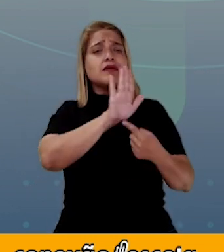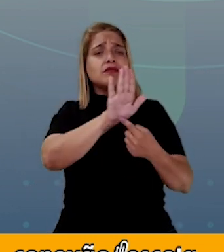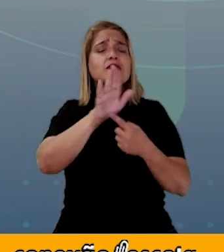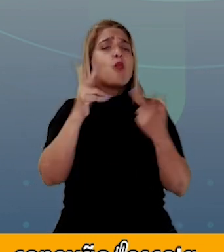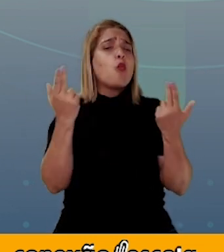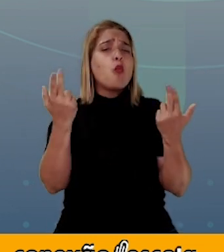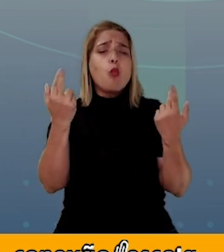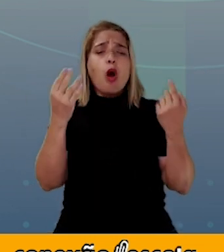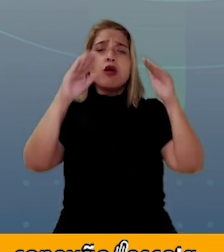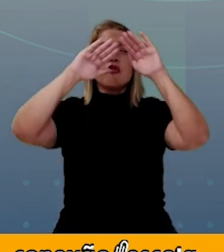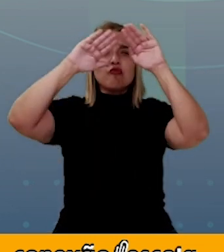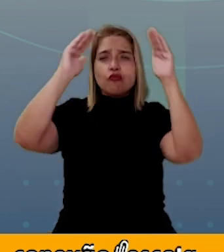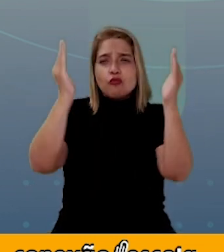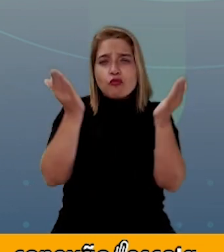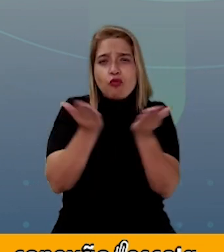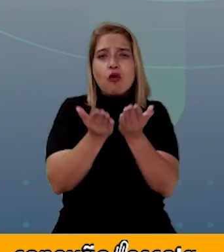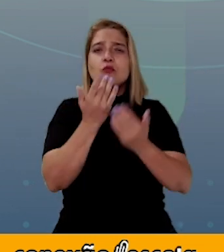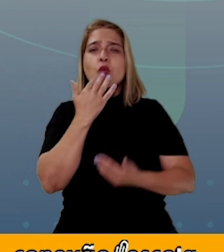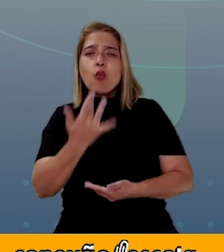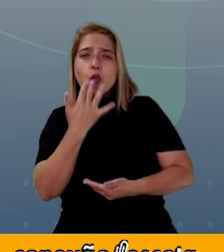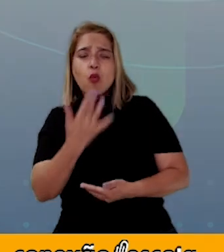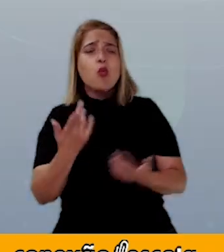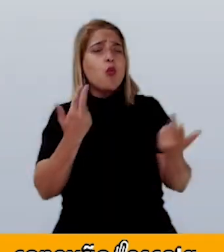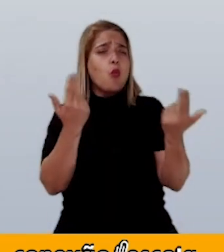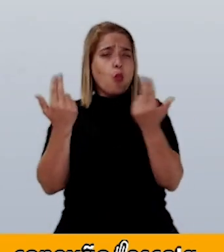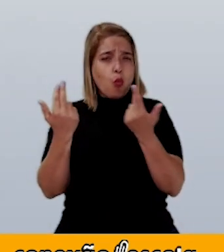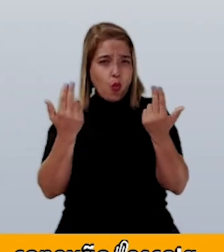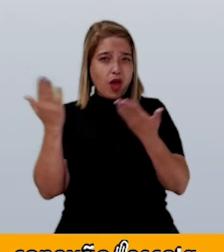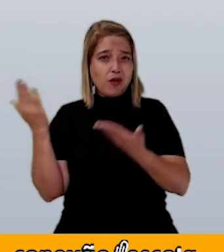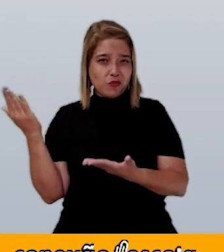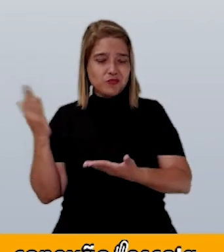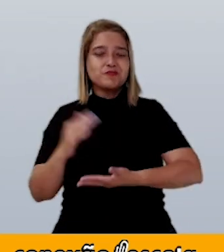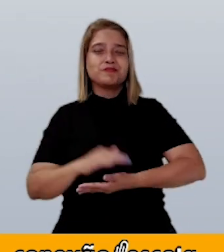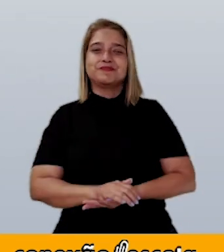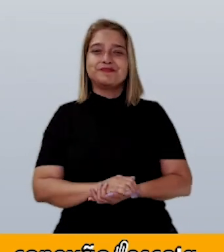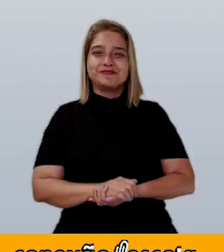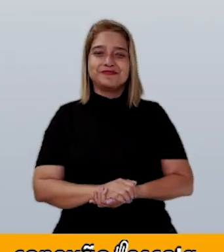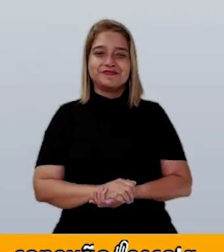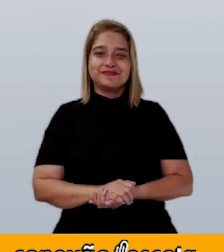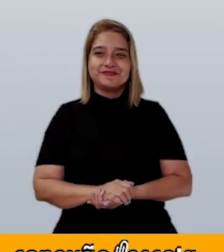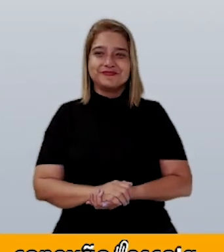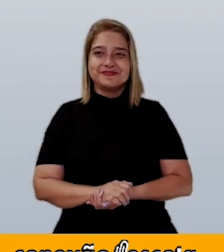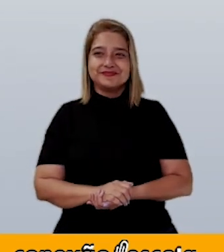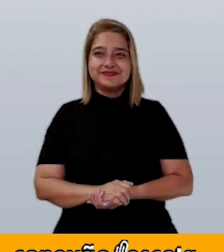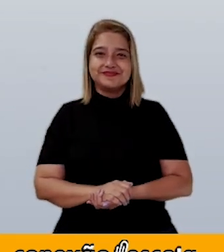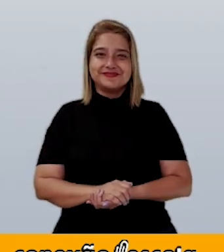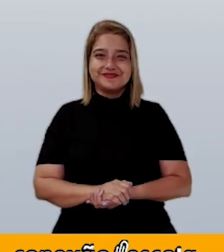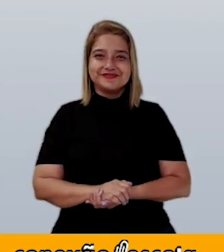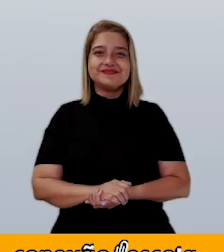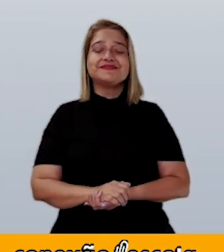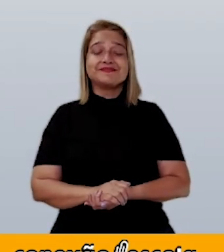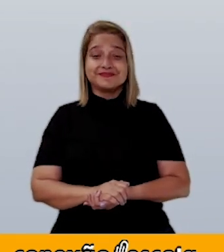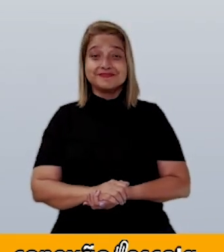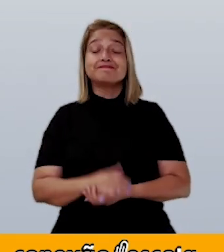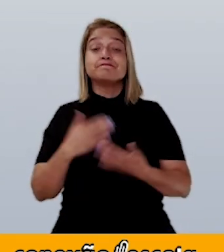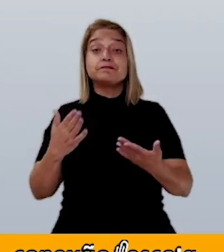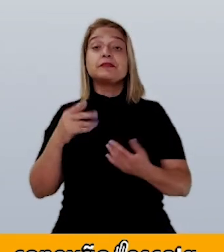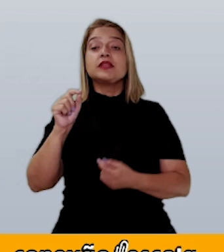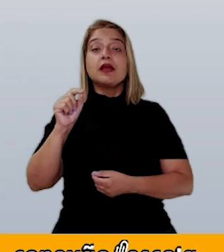mesma forma e semelhanças? Bom, as figuras